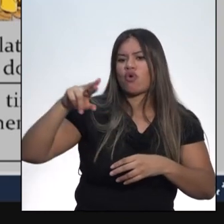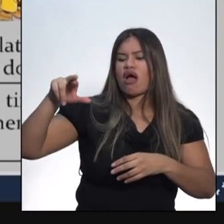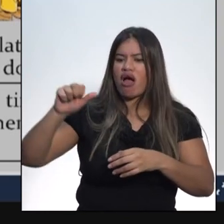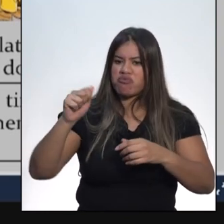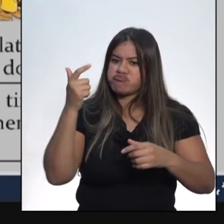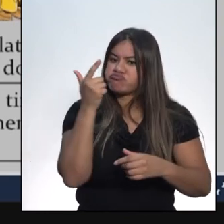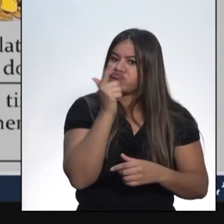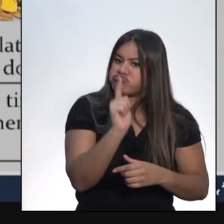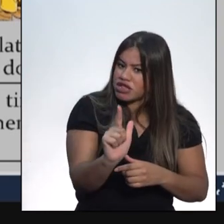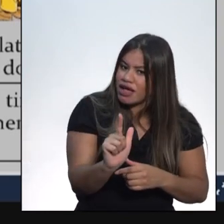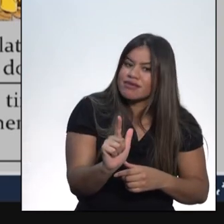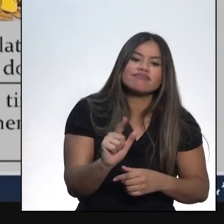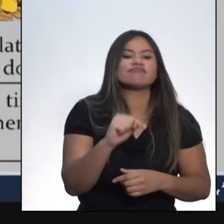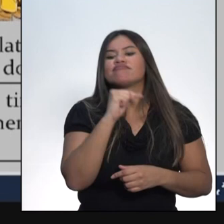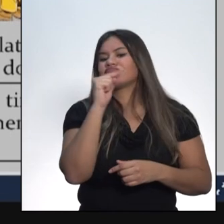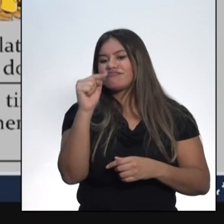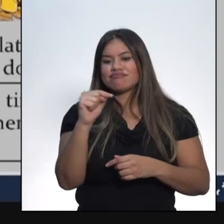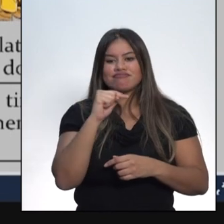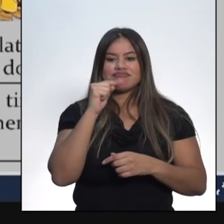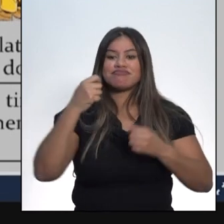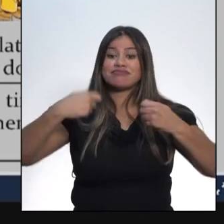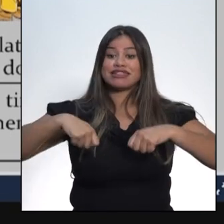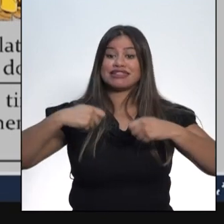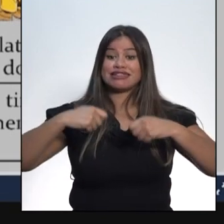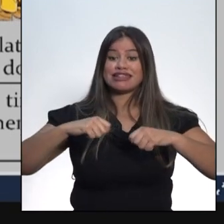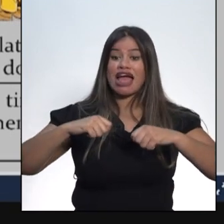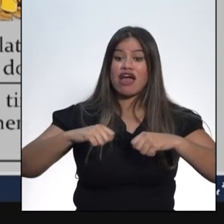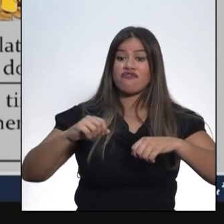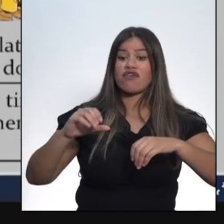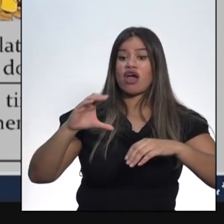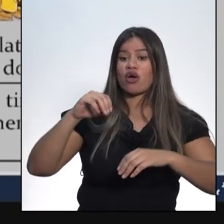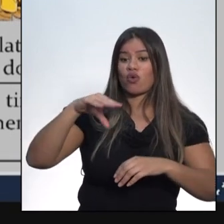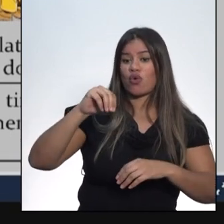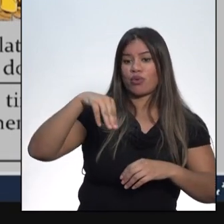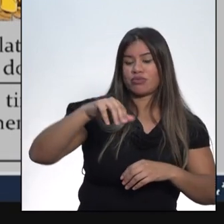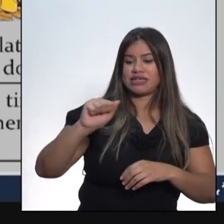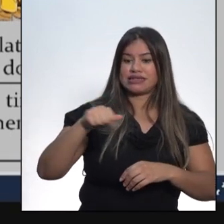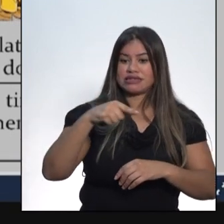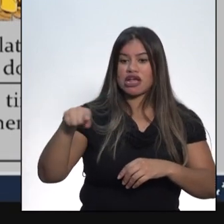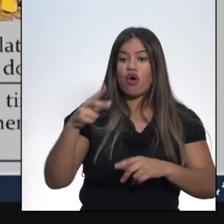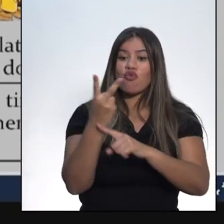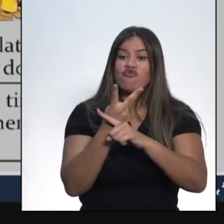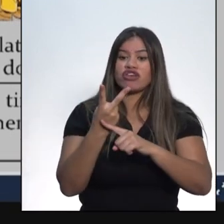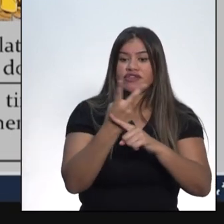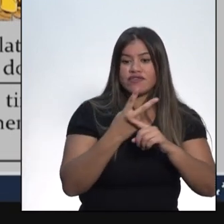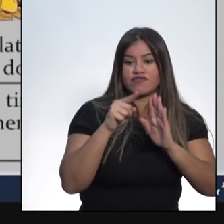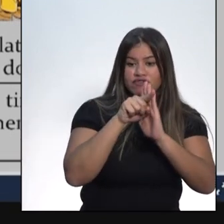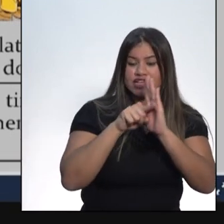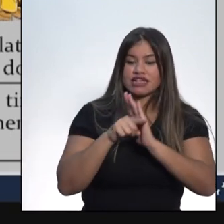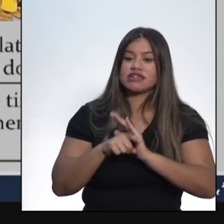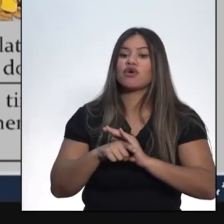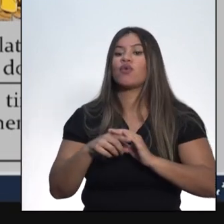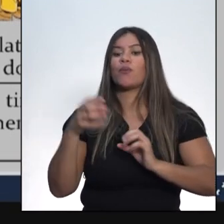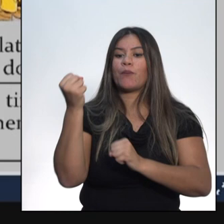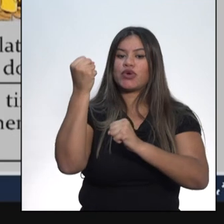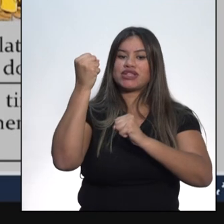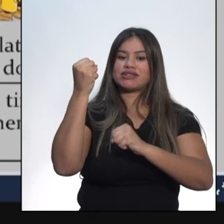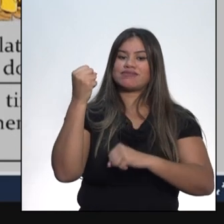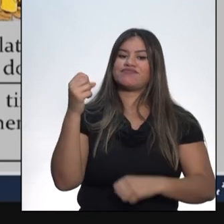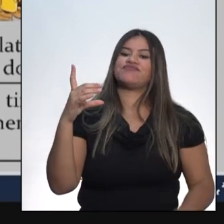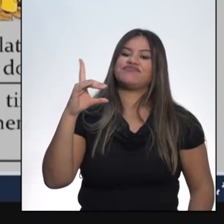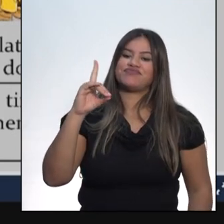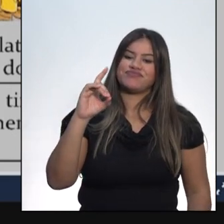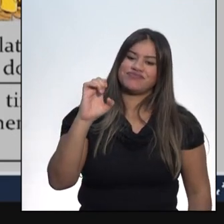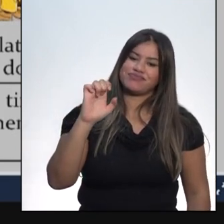ser aprovado pela Comissão de Verificação de Poderes vulgarmente conhecida como Degola.